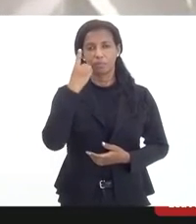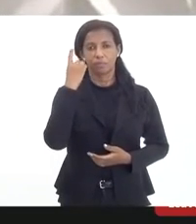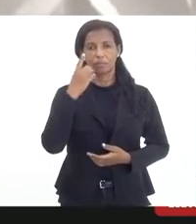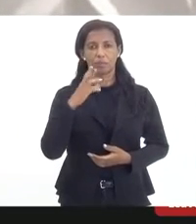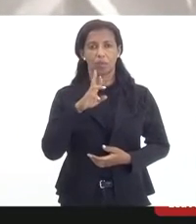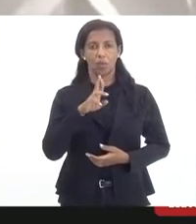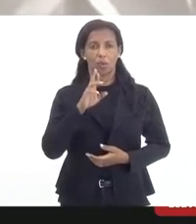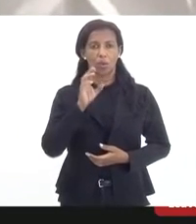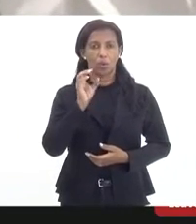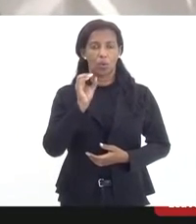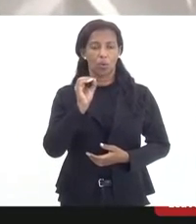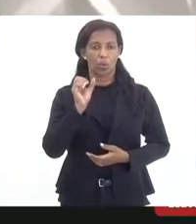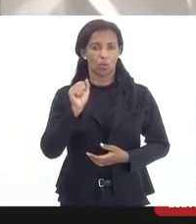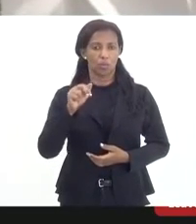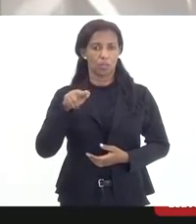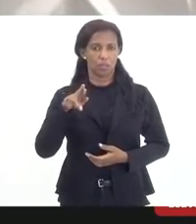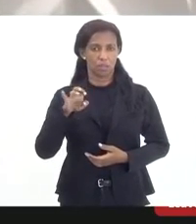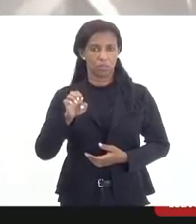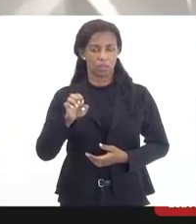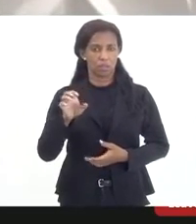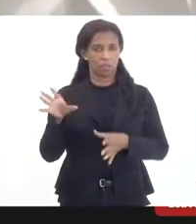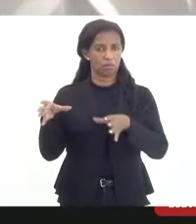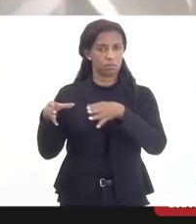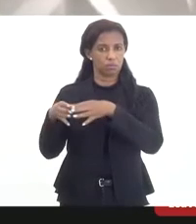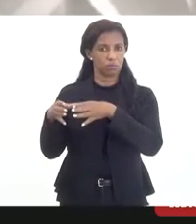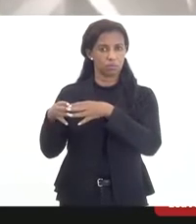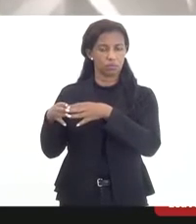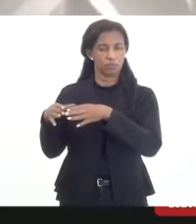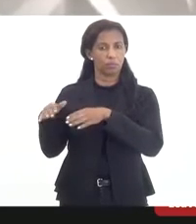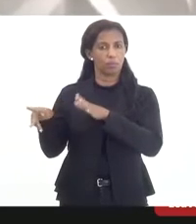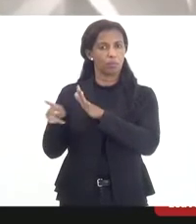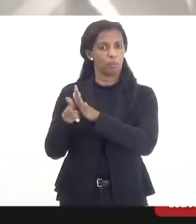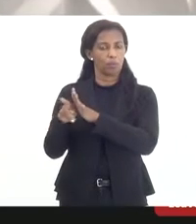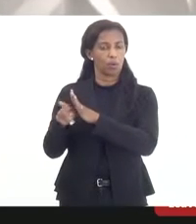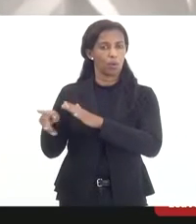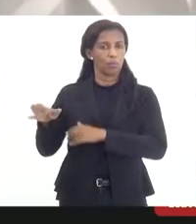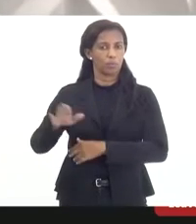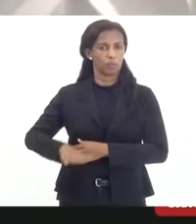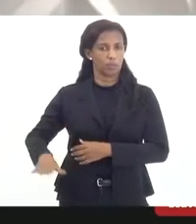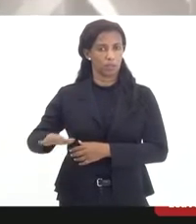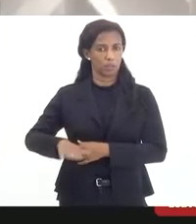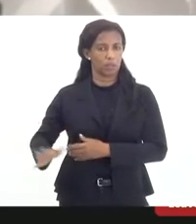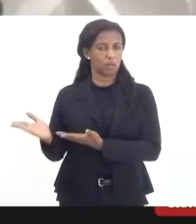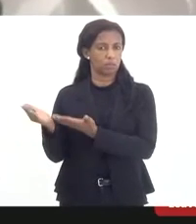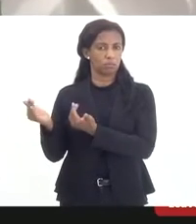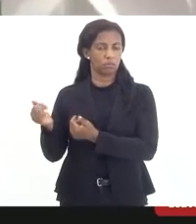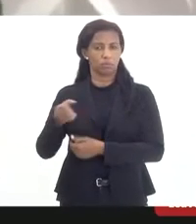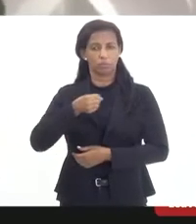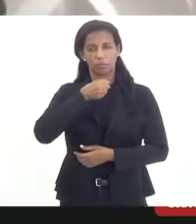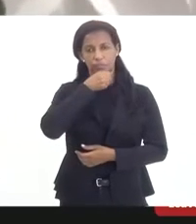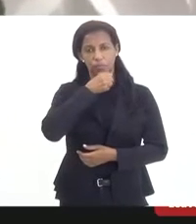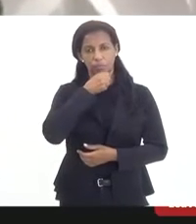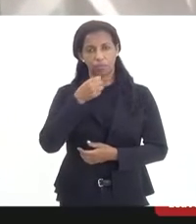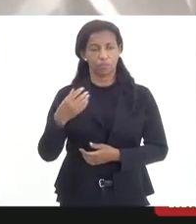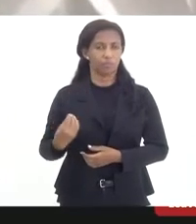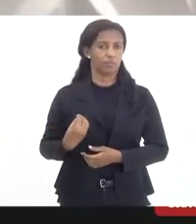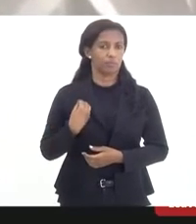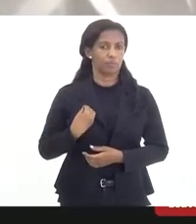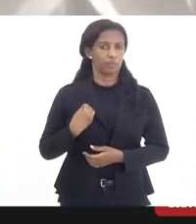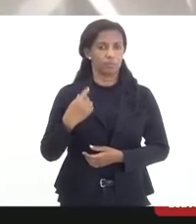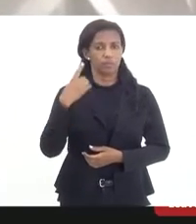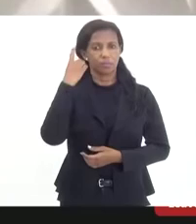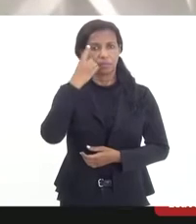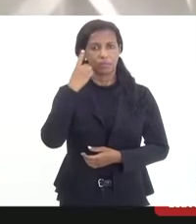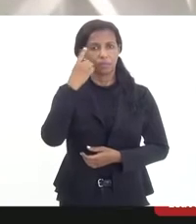Rosane Félix, que preside a comissão de assuntos da criança, adolescente e idoso, consigno a presença do